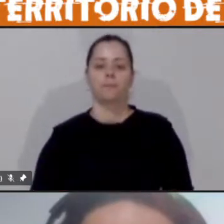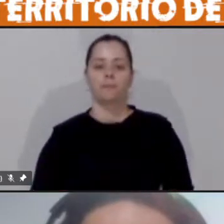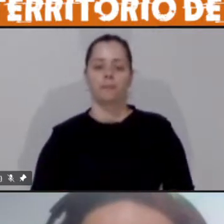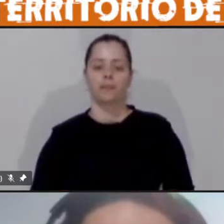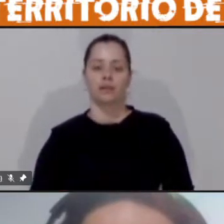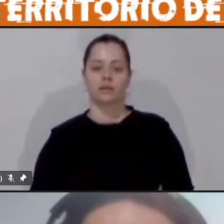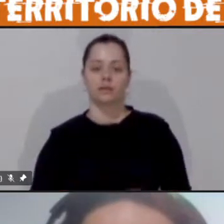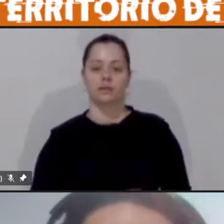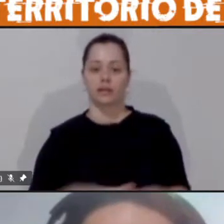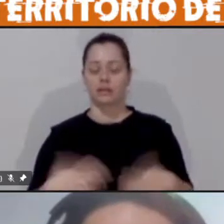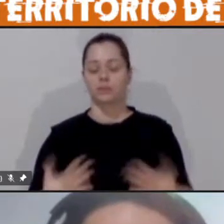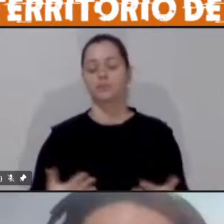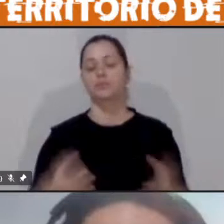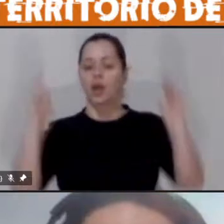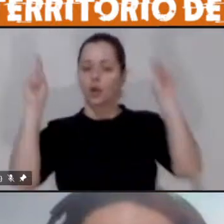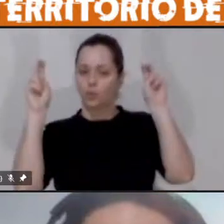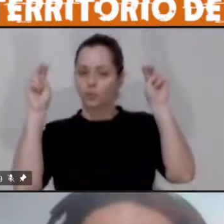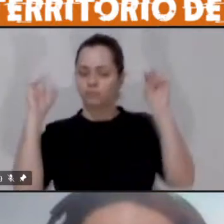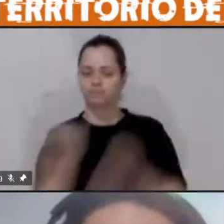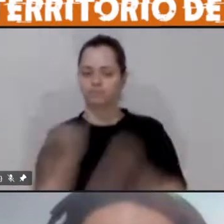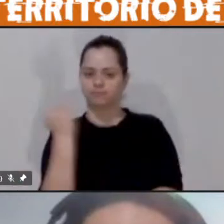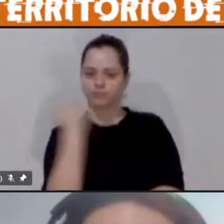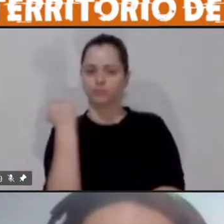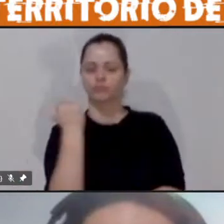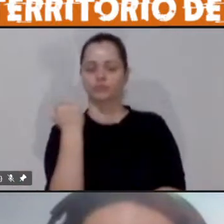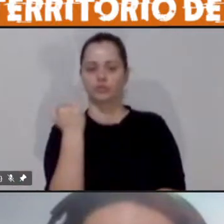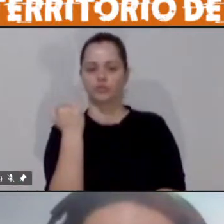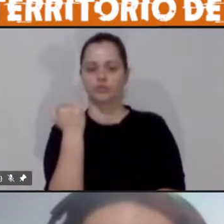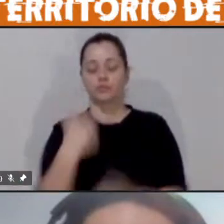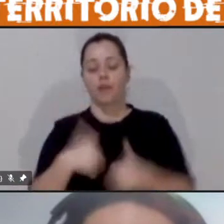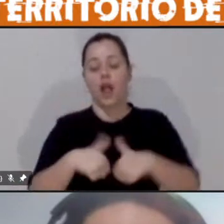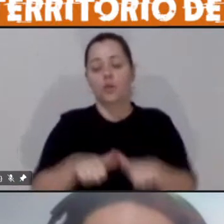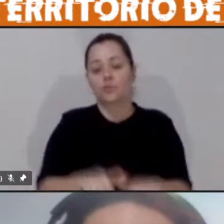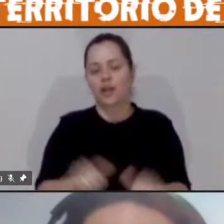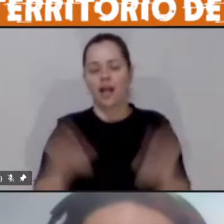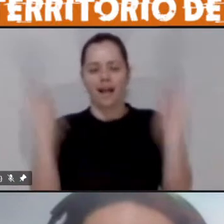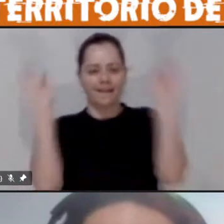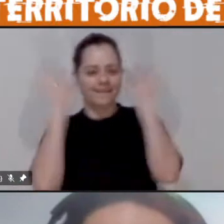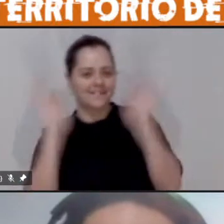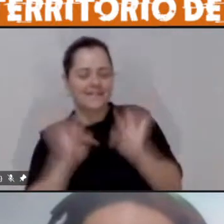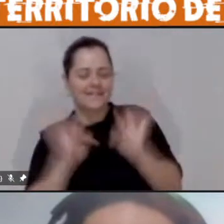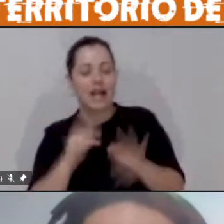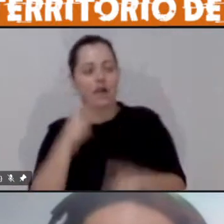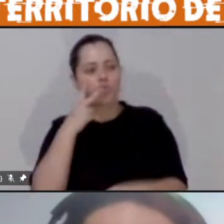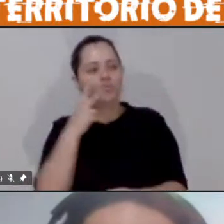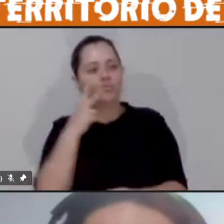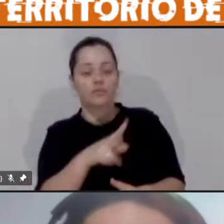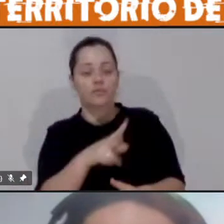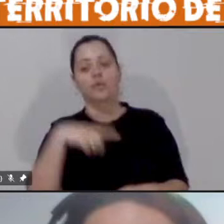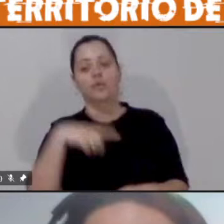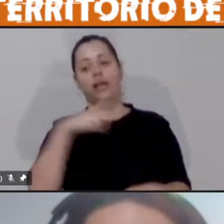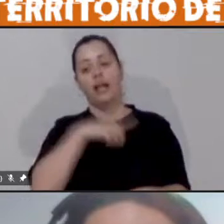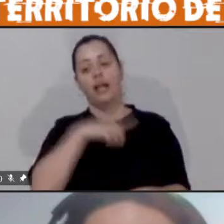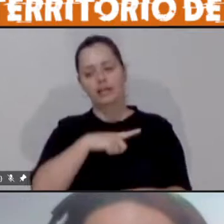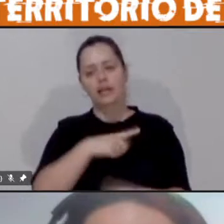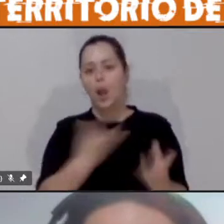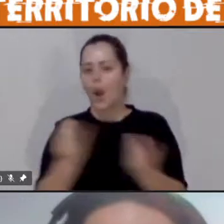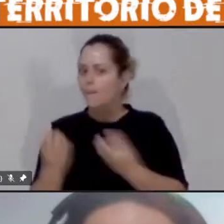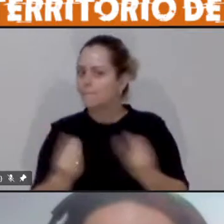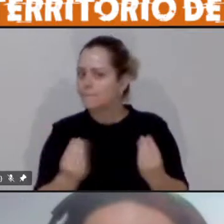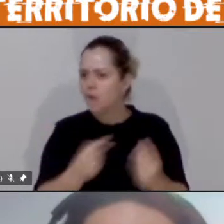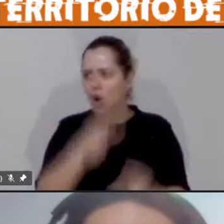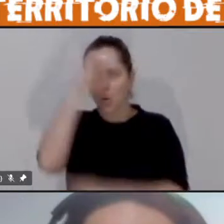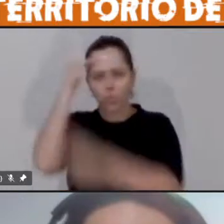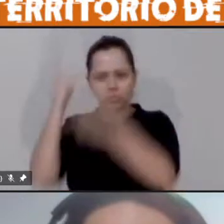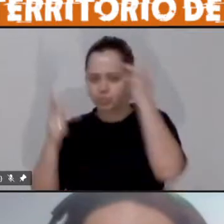É um tema extremamente importante. Eu fico muito feliz de ver que nós estamos com uma presença significativa na sala